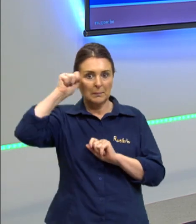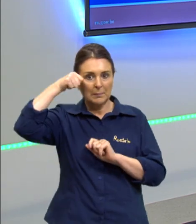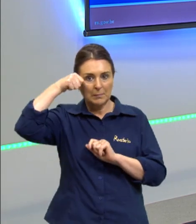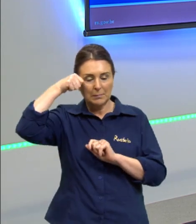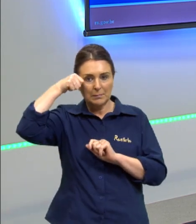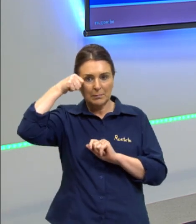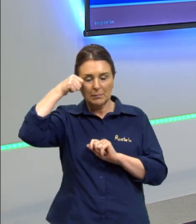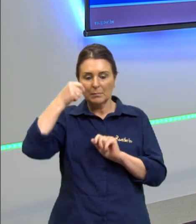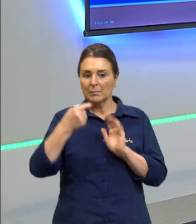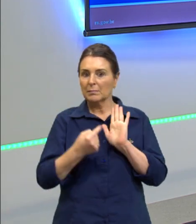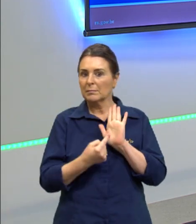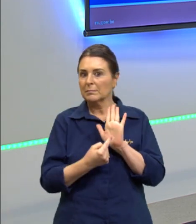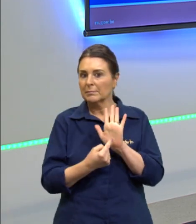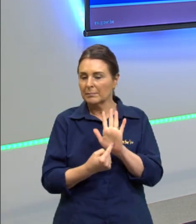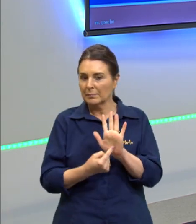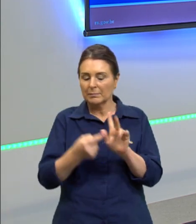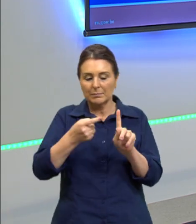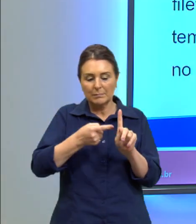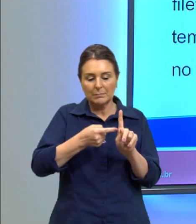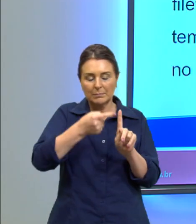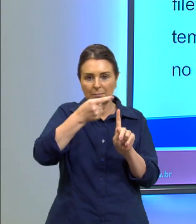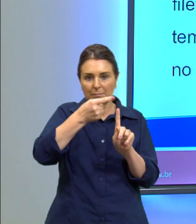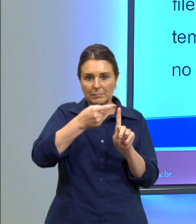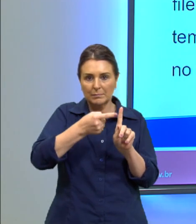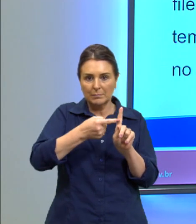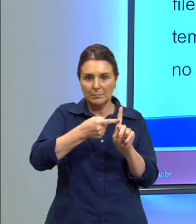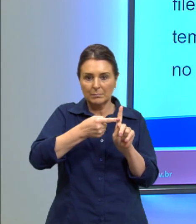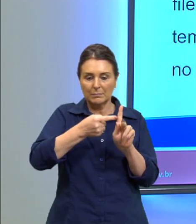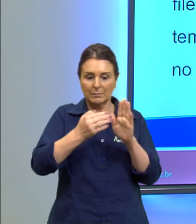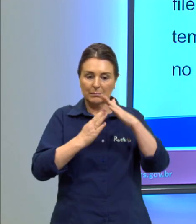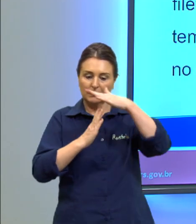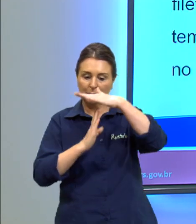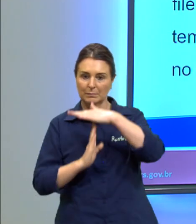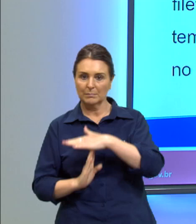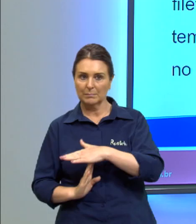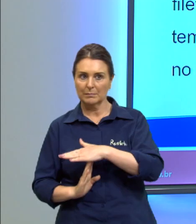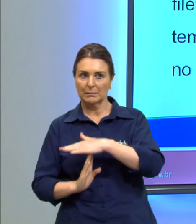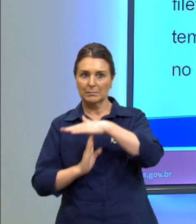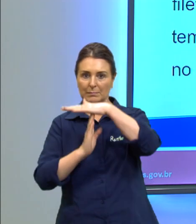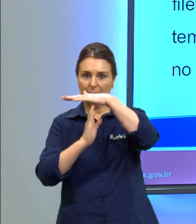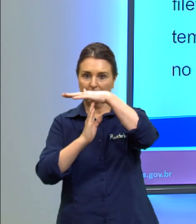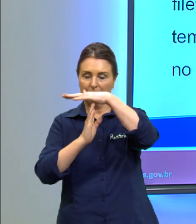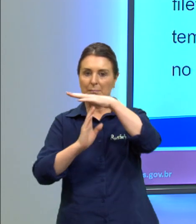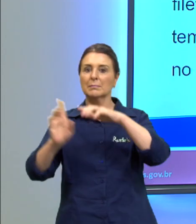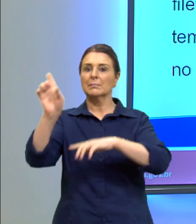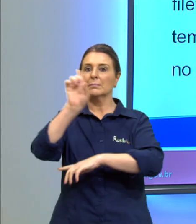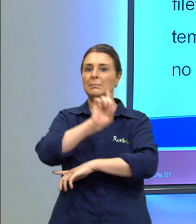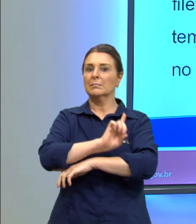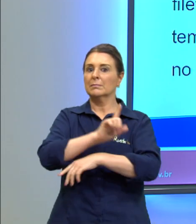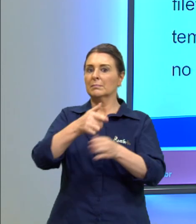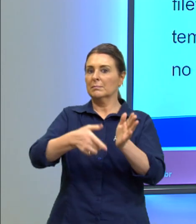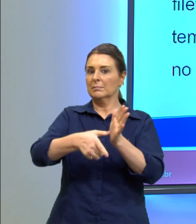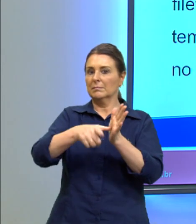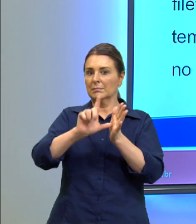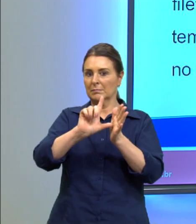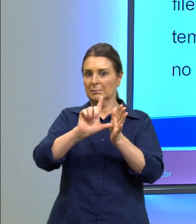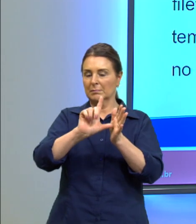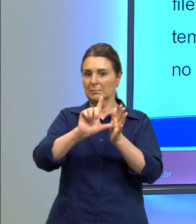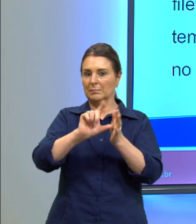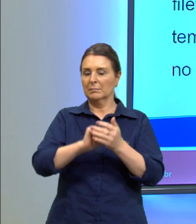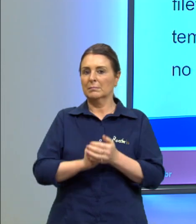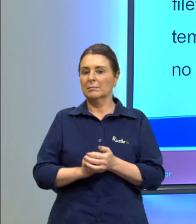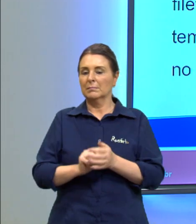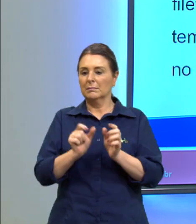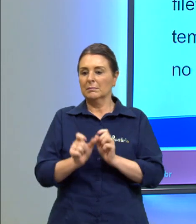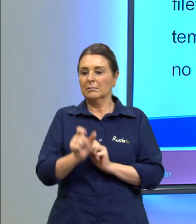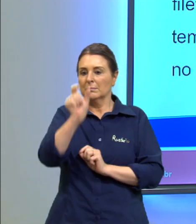registram as temperaturas mínima e máxima do dia anterior e